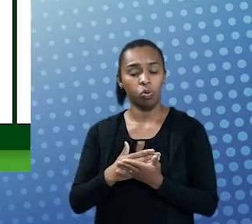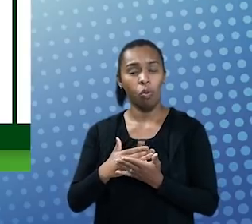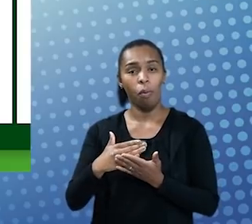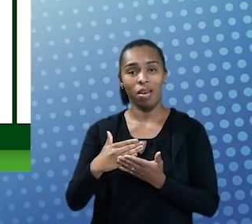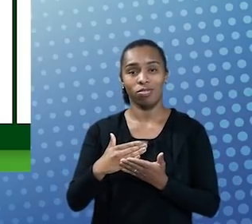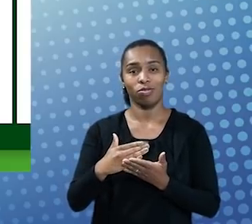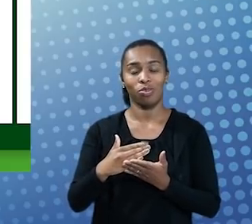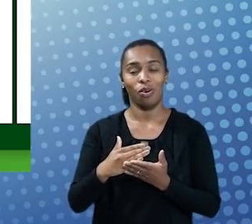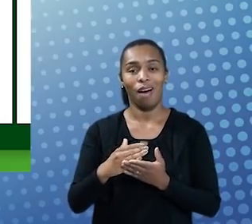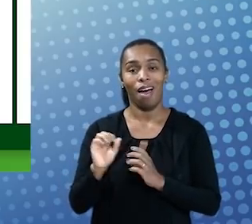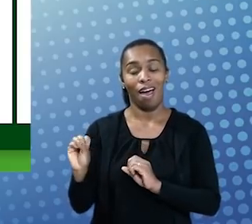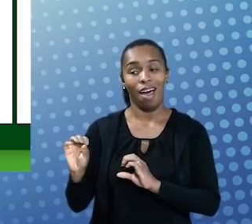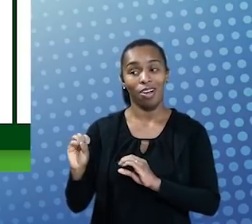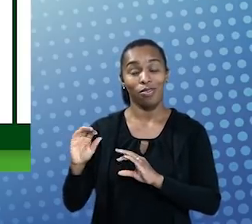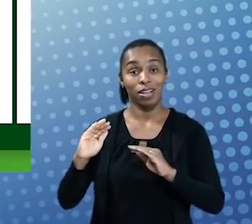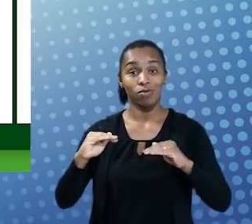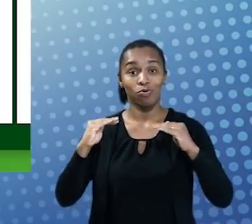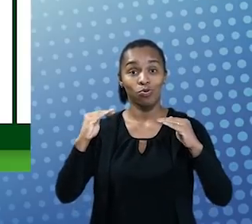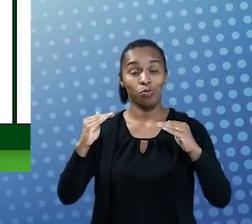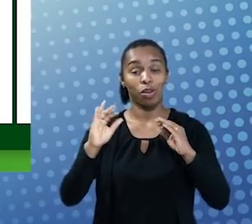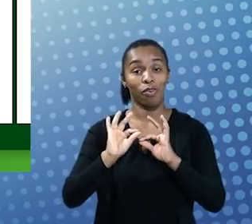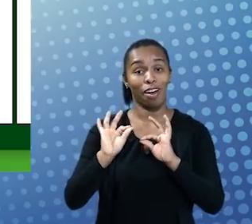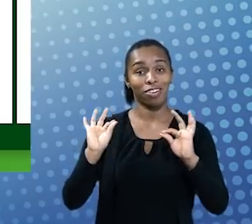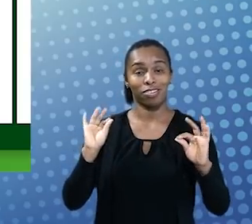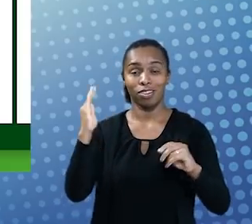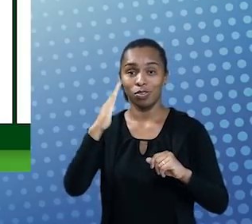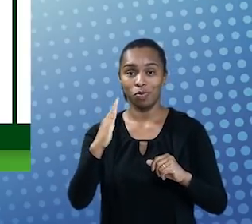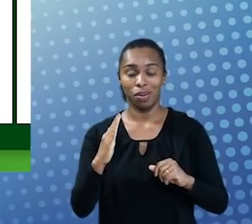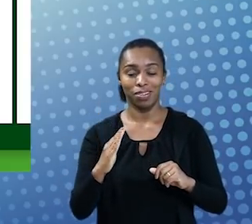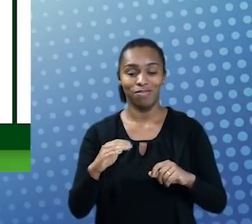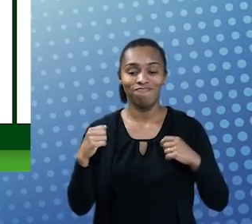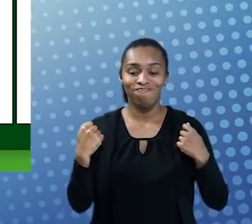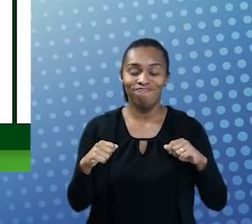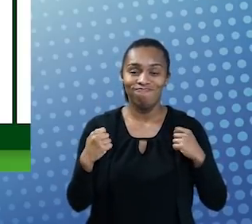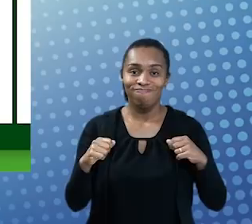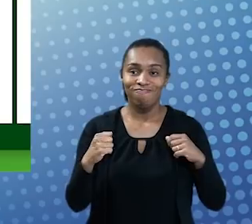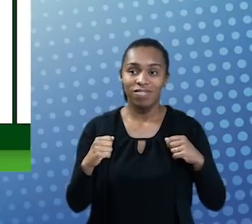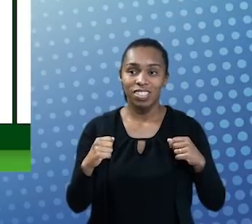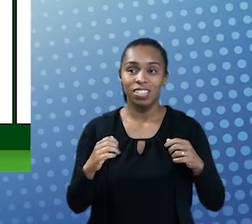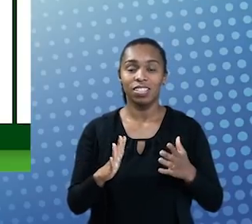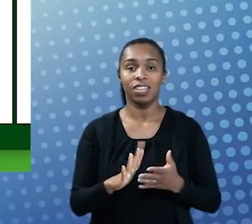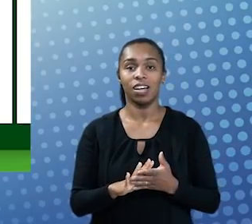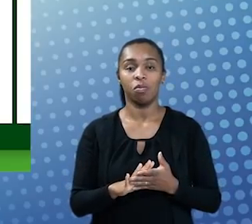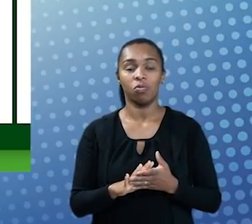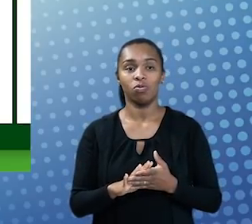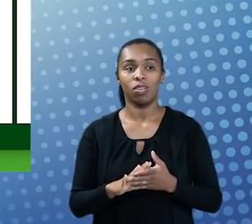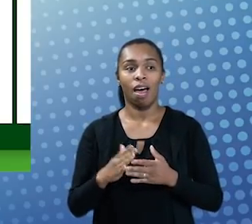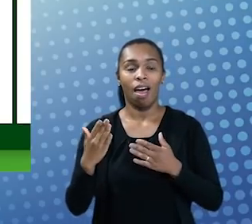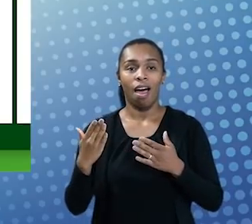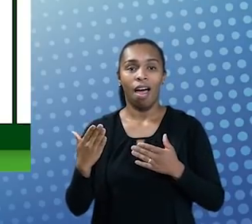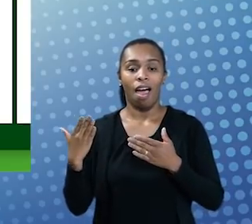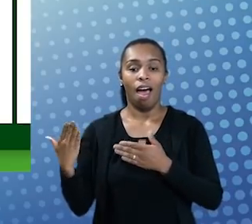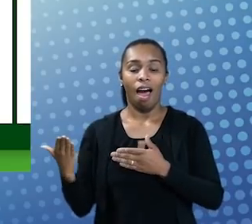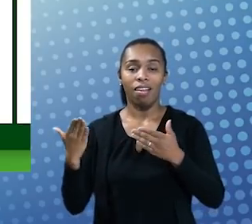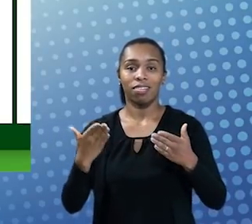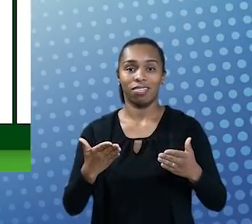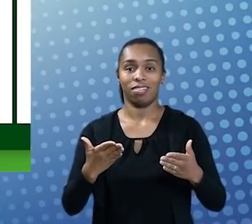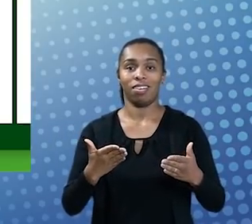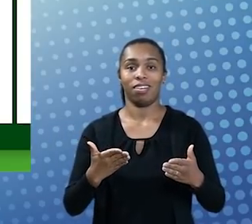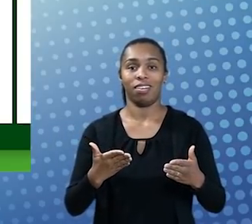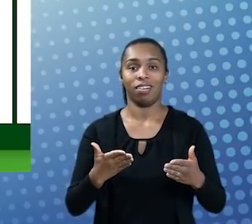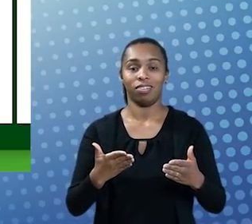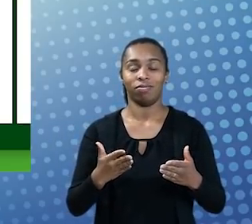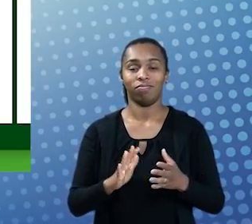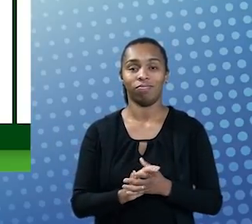educação superior à distância no Brasil, a necessidade que nós tínhamos do atendimento a uma política